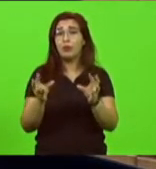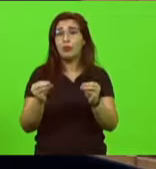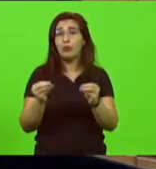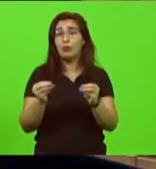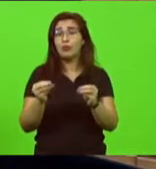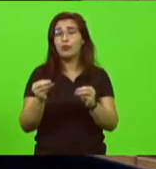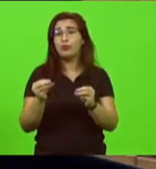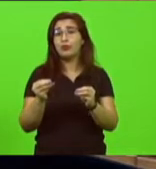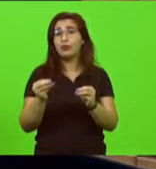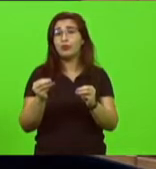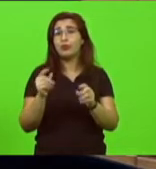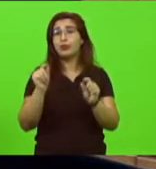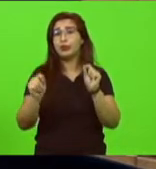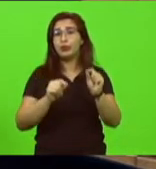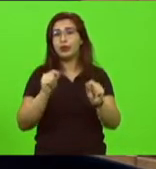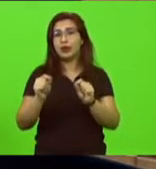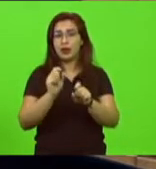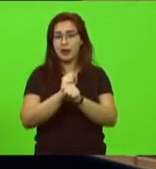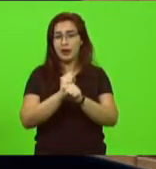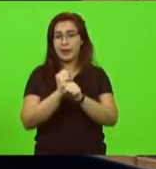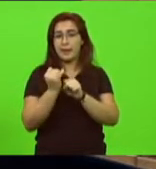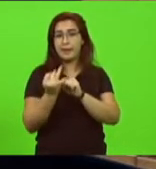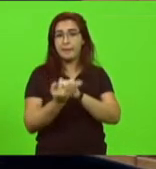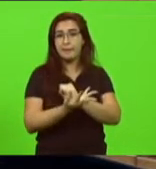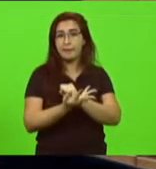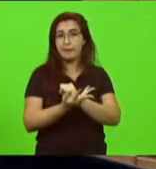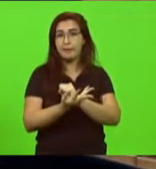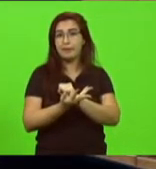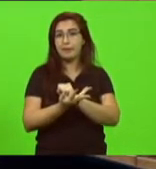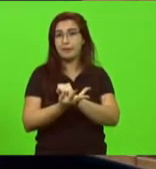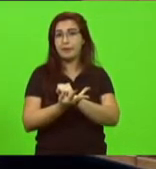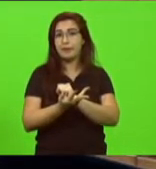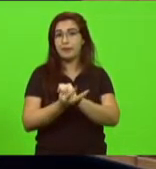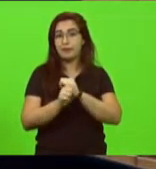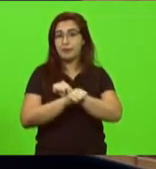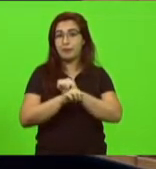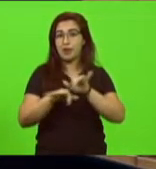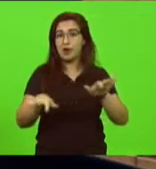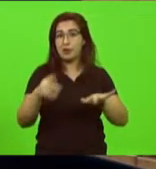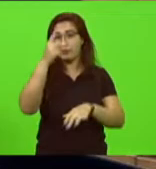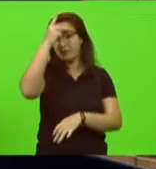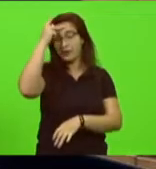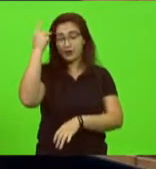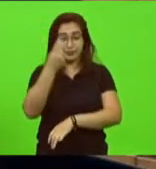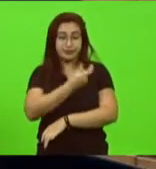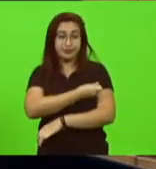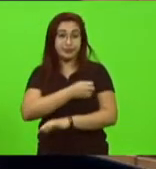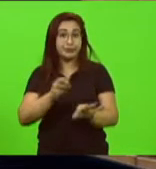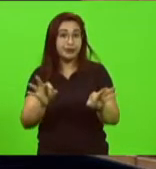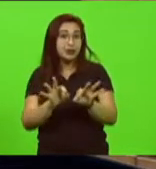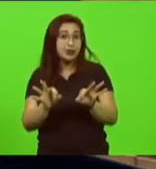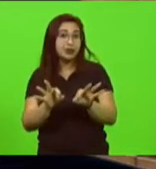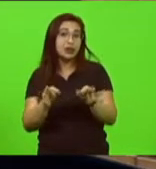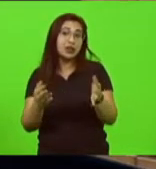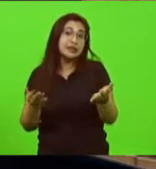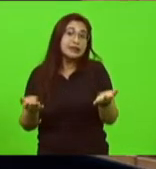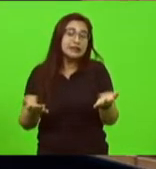dos não vacinados e é bom lembrar que as vacinas não são